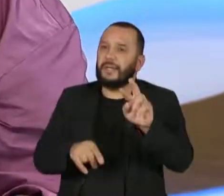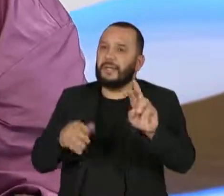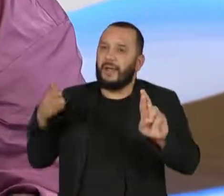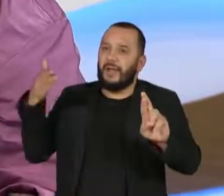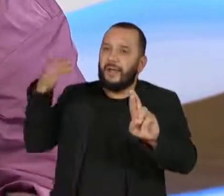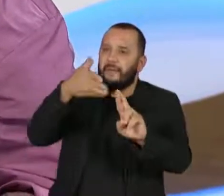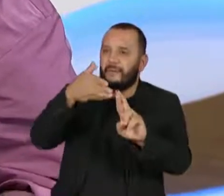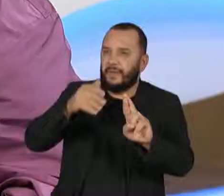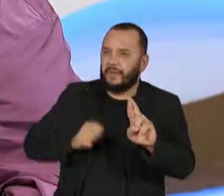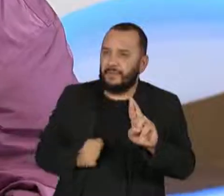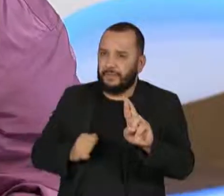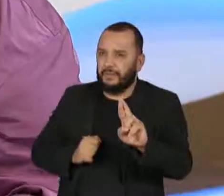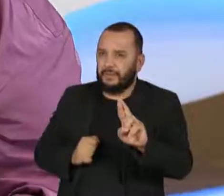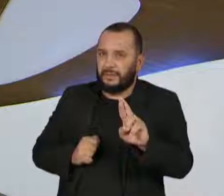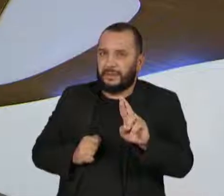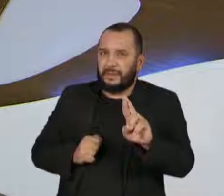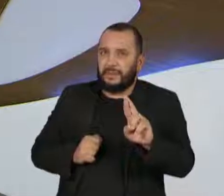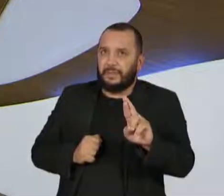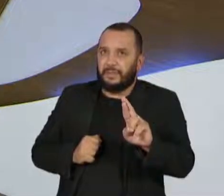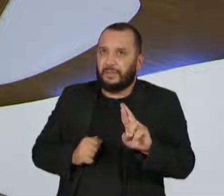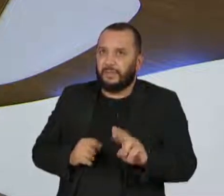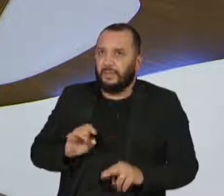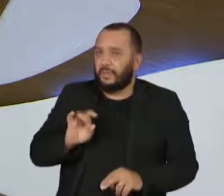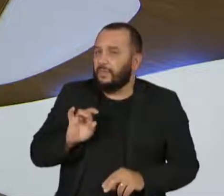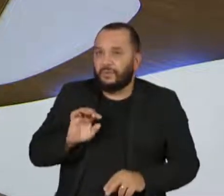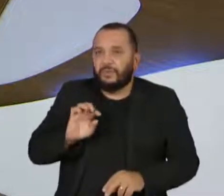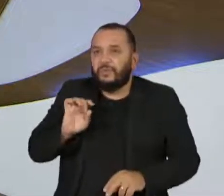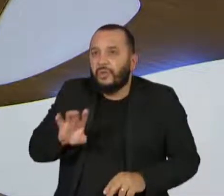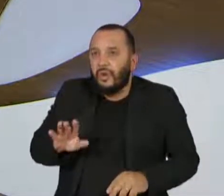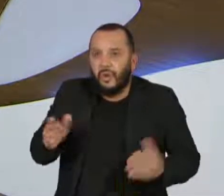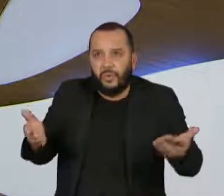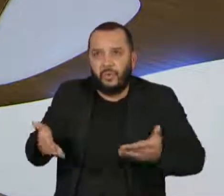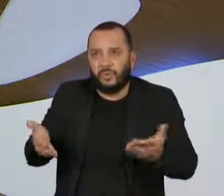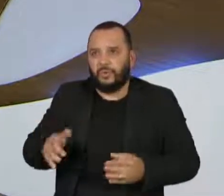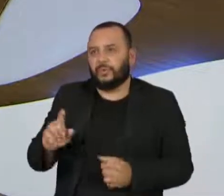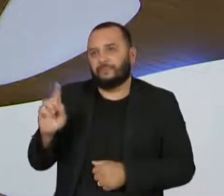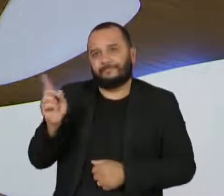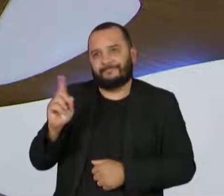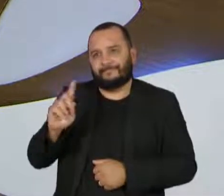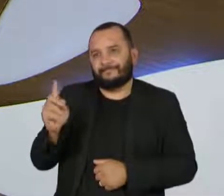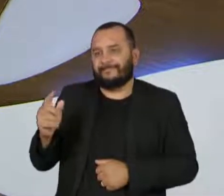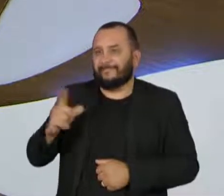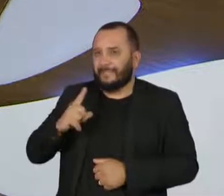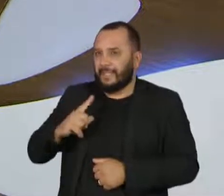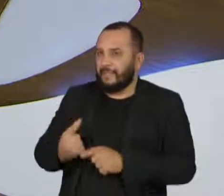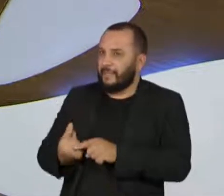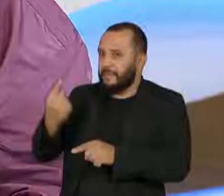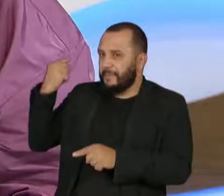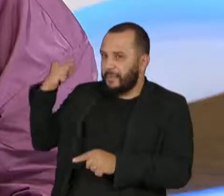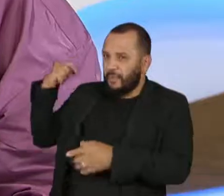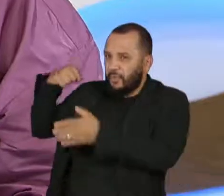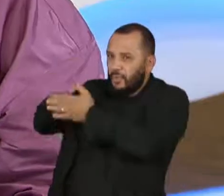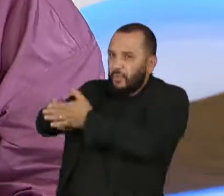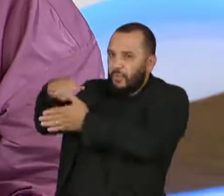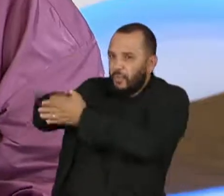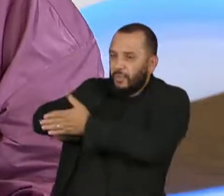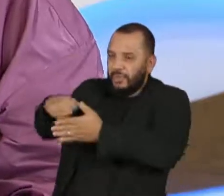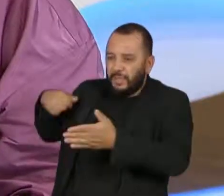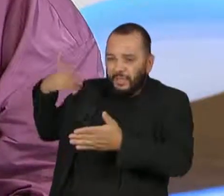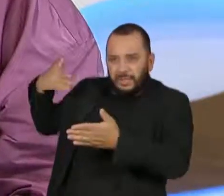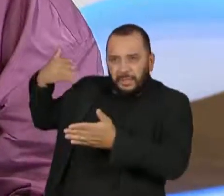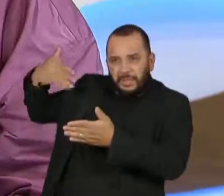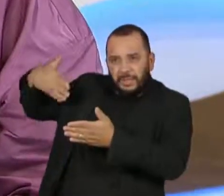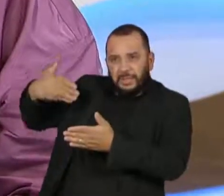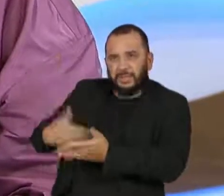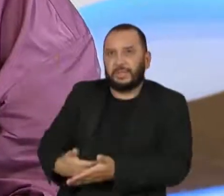não é uma coisa que a gente instaurou hoje. Muitas das nossas fizeram com que isso acontecesse lá atrás. Então, acho